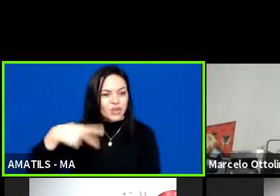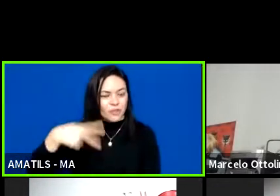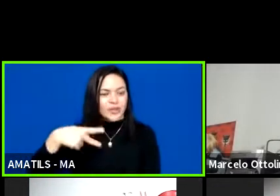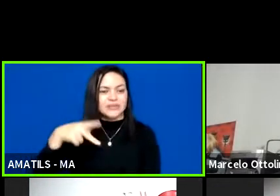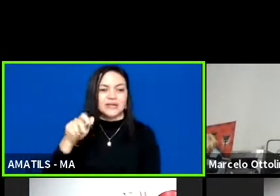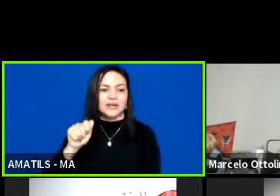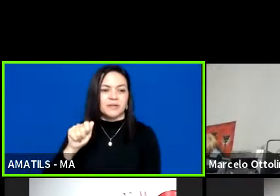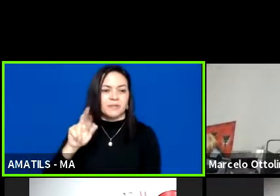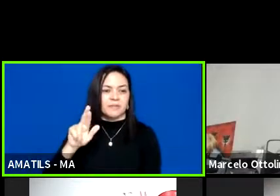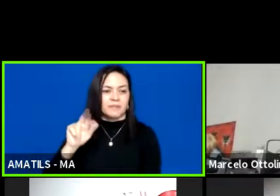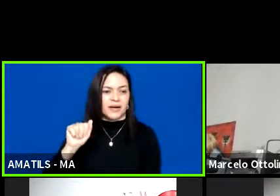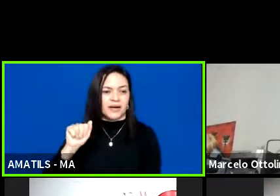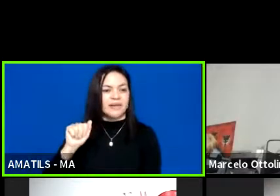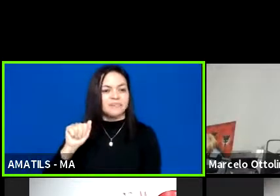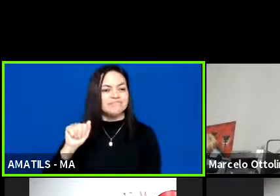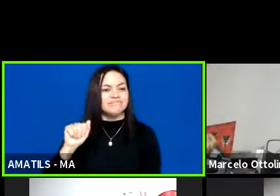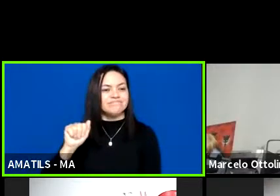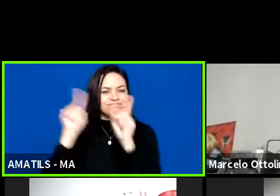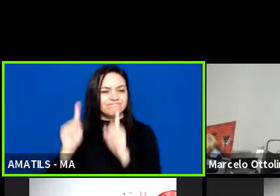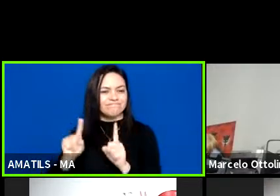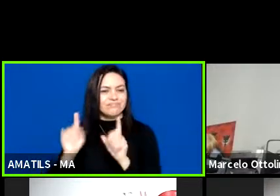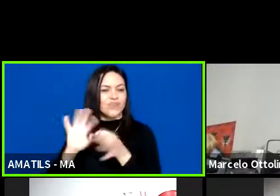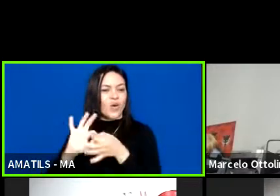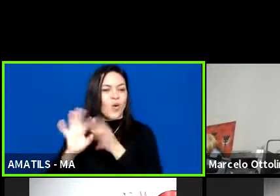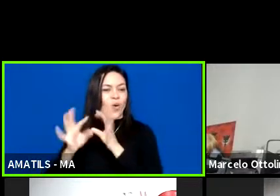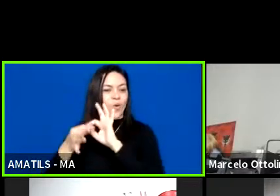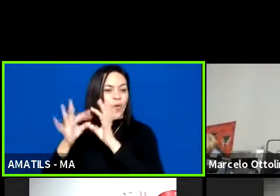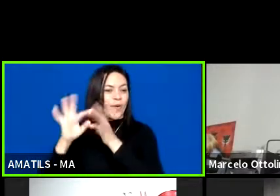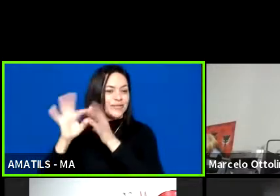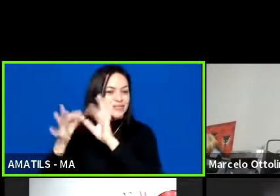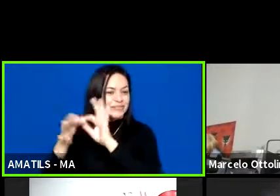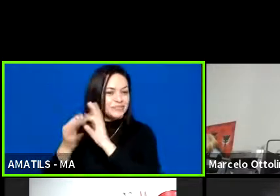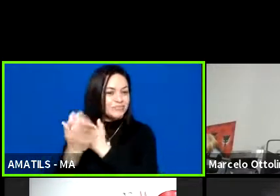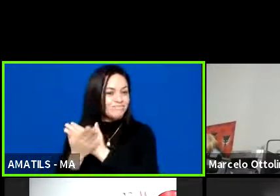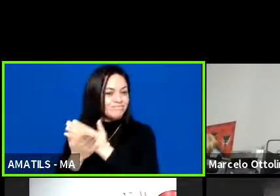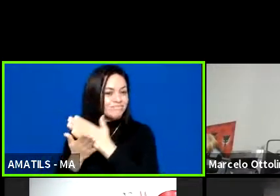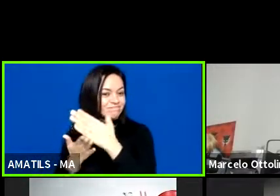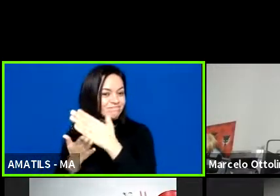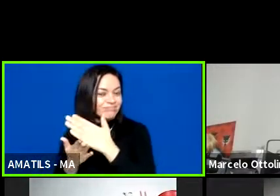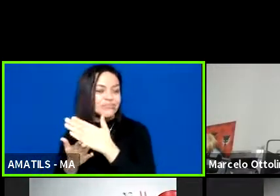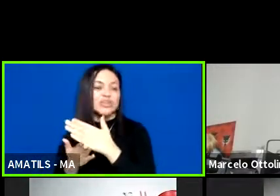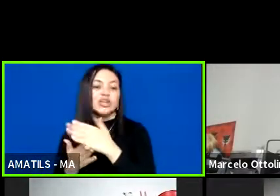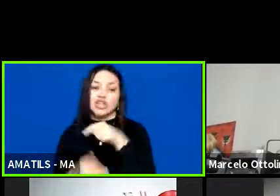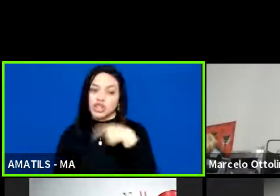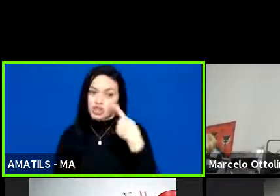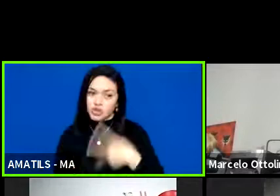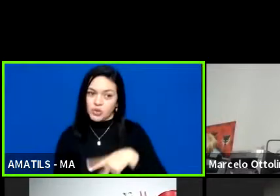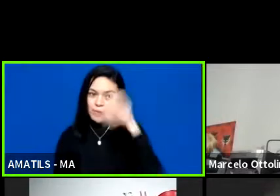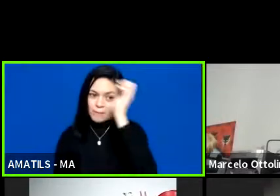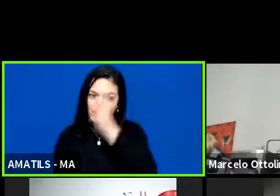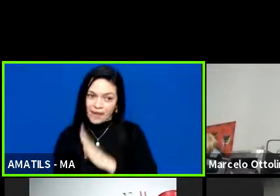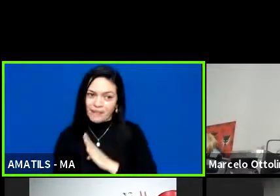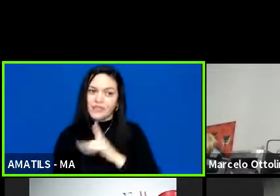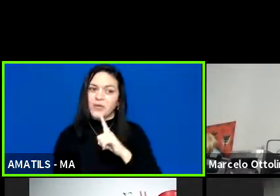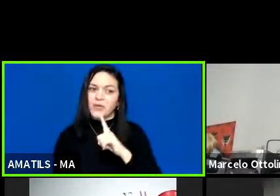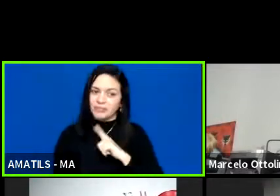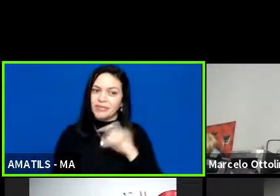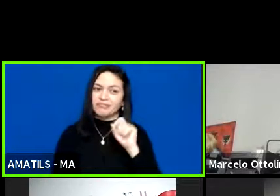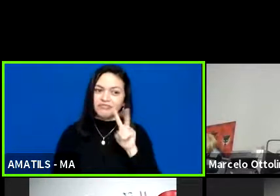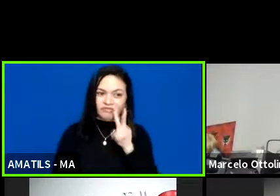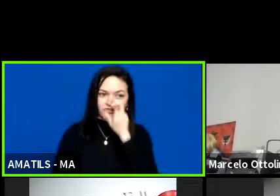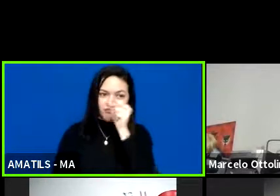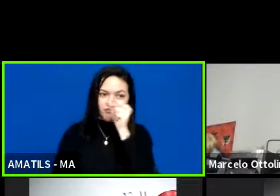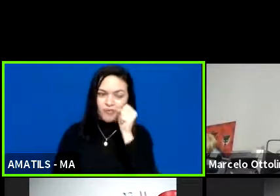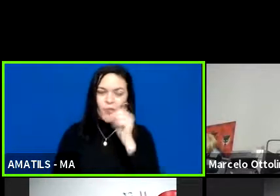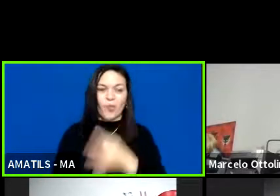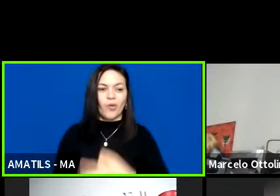Então, o Brasil aí é um forte candidato a vir com várias medalhas, né? É um país que sempre está na porta brigando